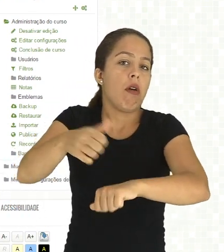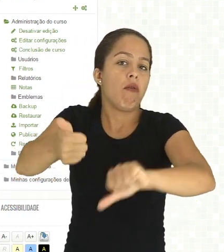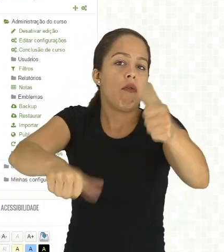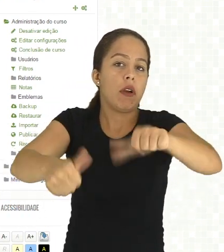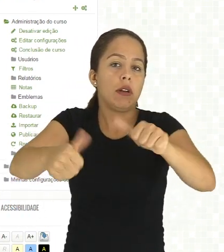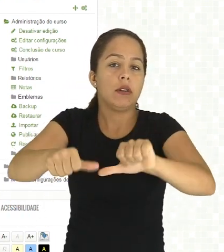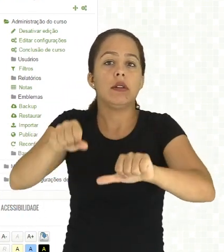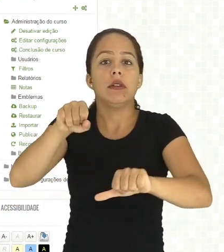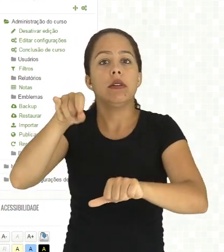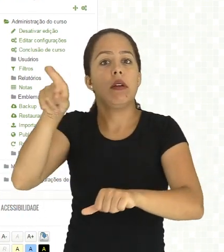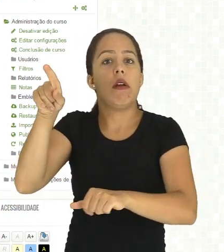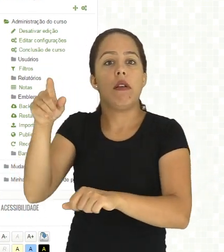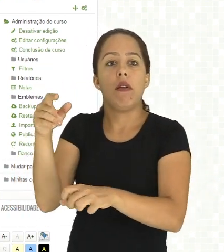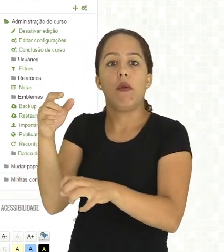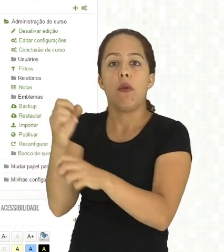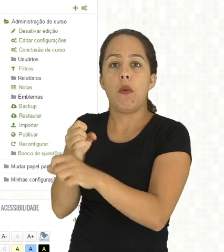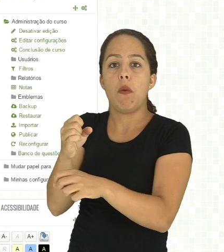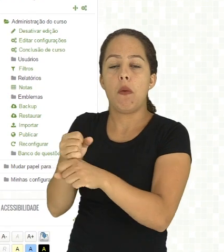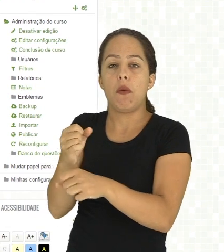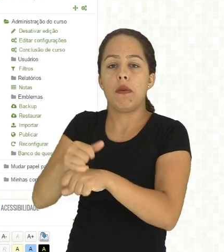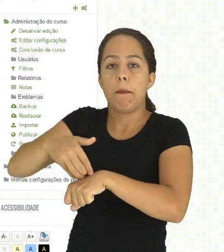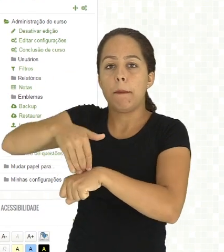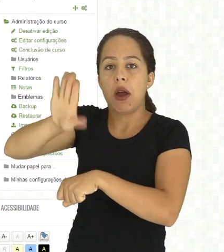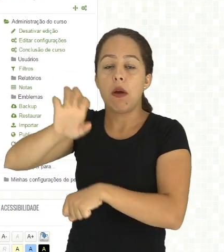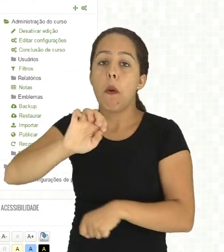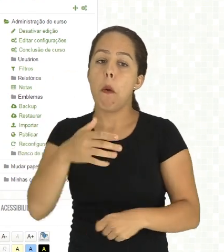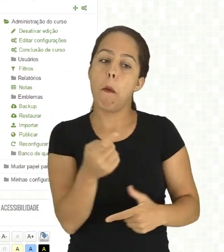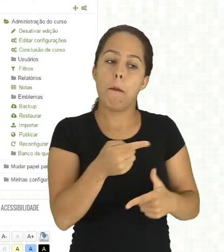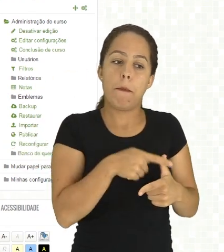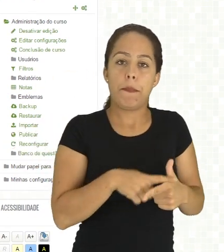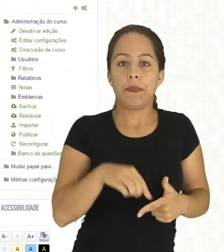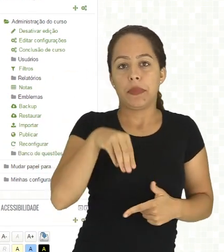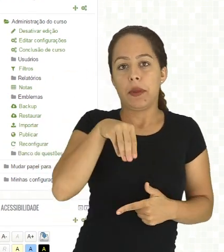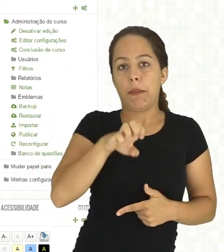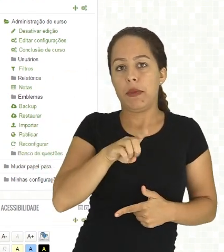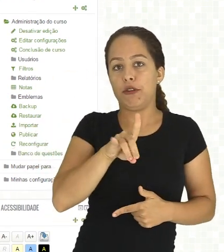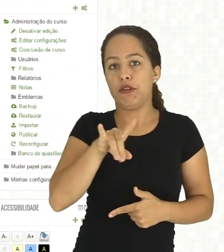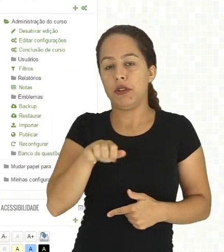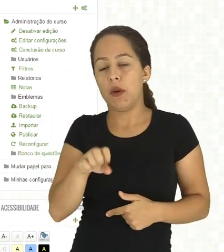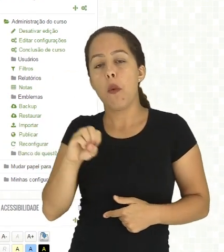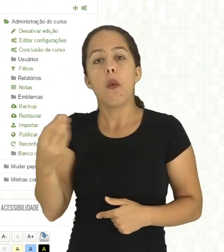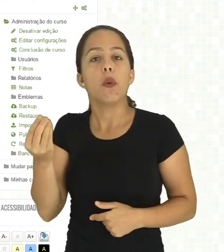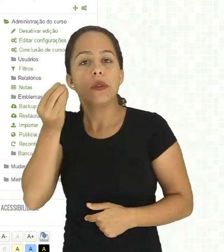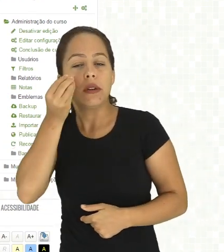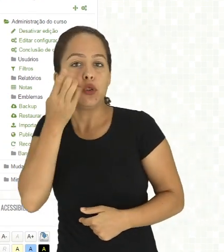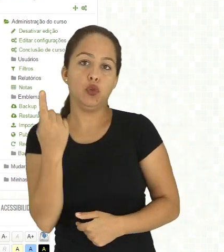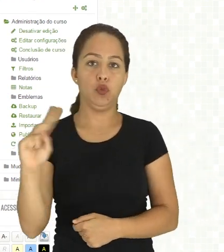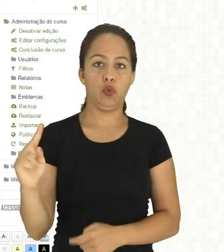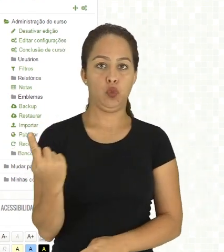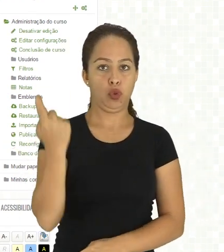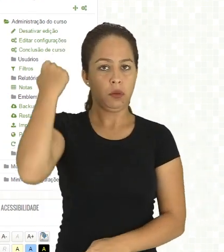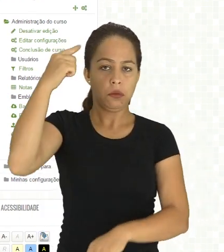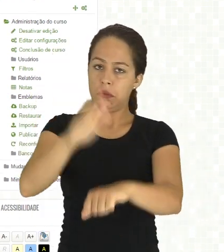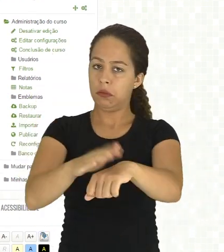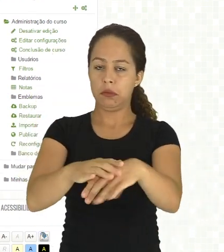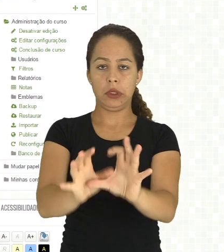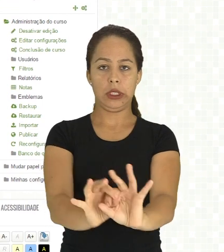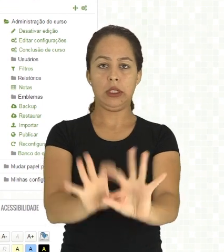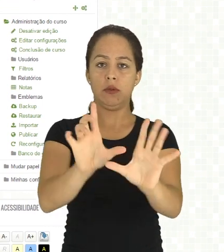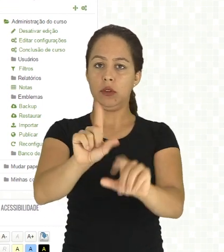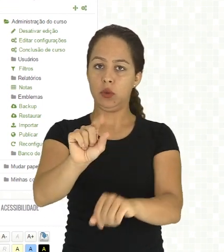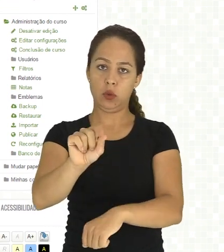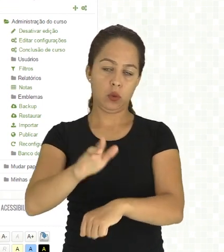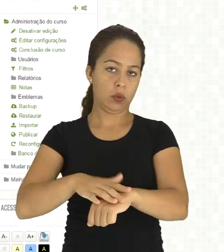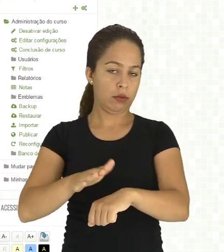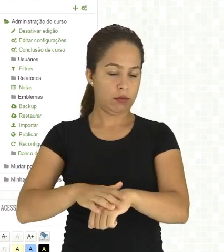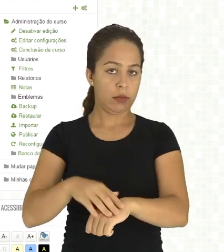como ele vai ser avaliado. Se pela nota mais alta, pela média, pela primeira tentativa ou pela última tentativa. Então, fique